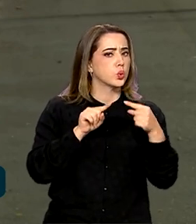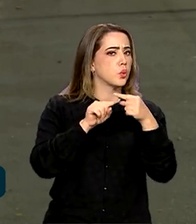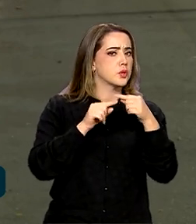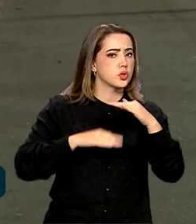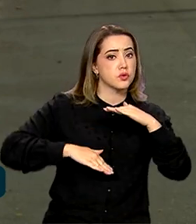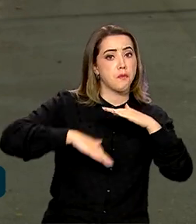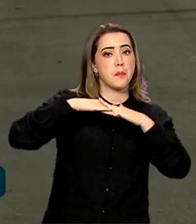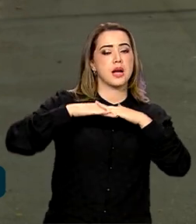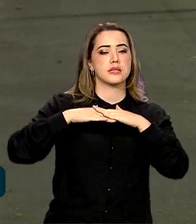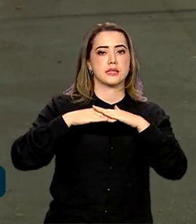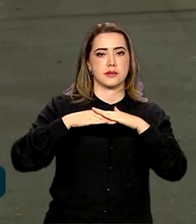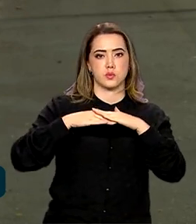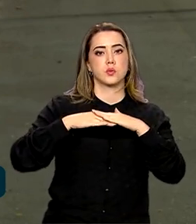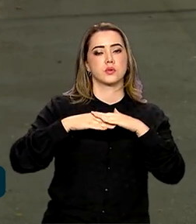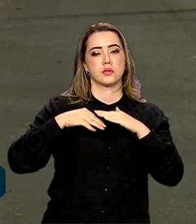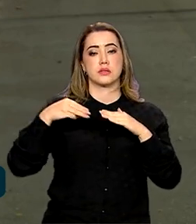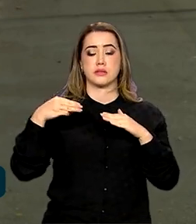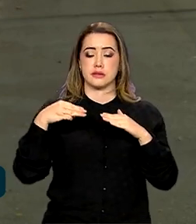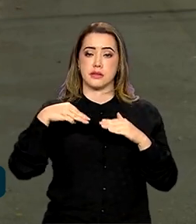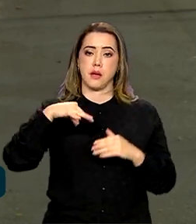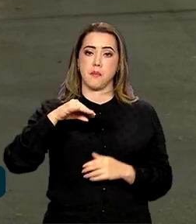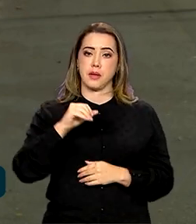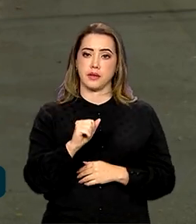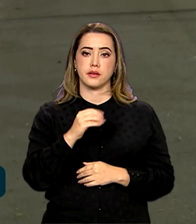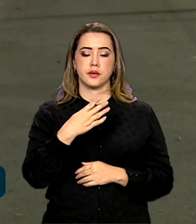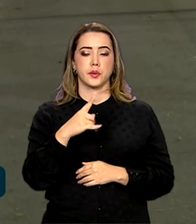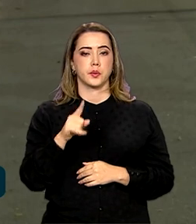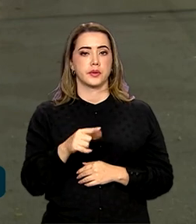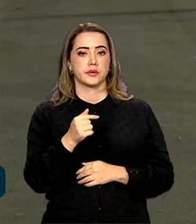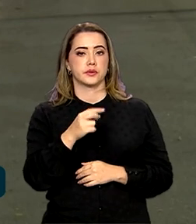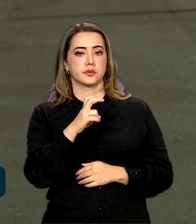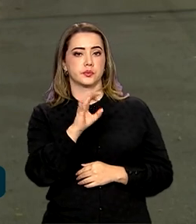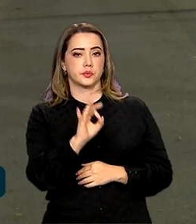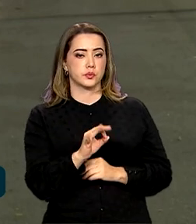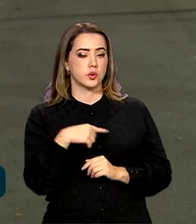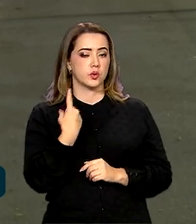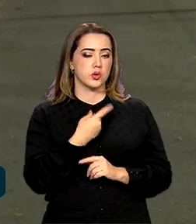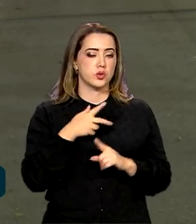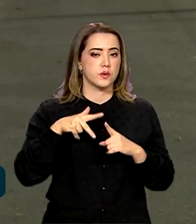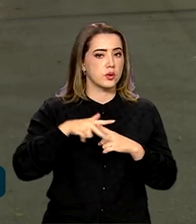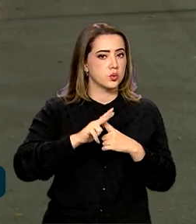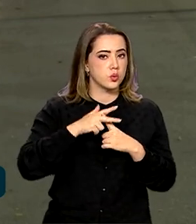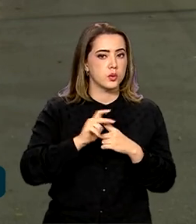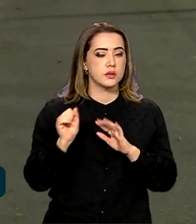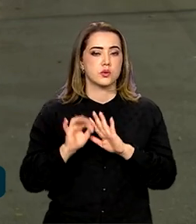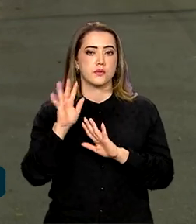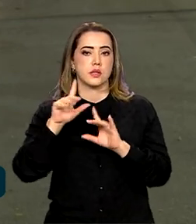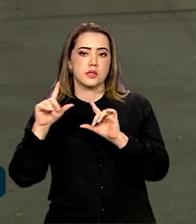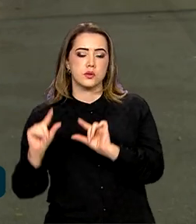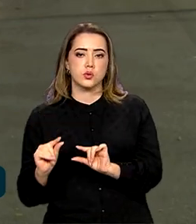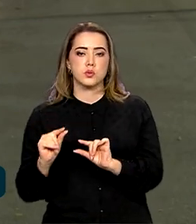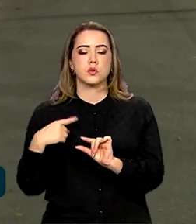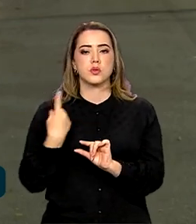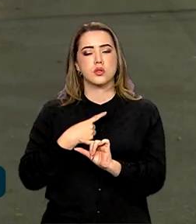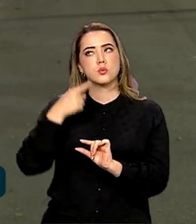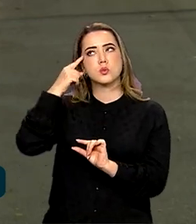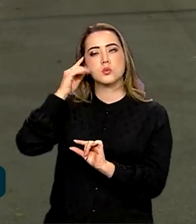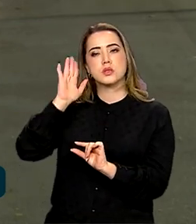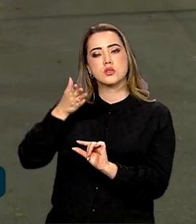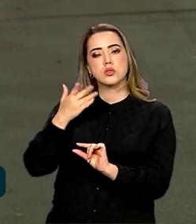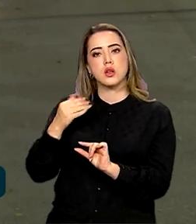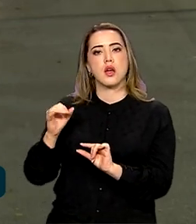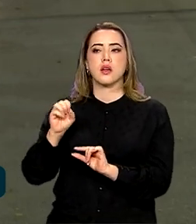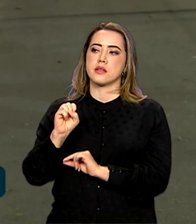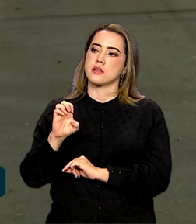teto da meta, que é 4,75%. Quando a gente fala, então, numa revisão de inflação mais baixa, gente logo tende a pensar e a